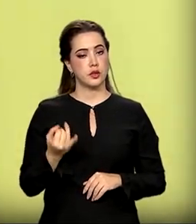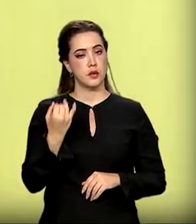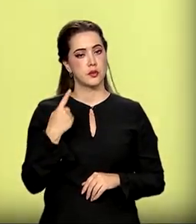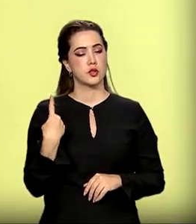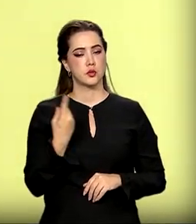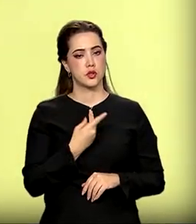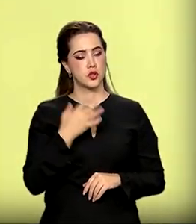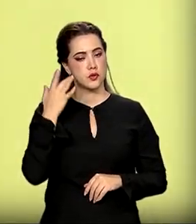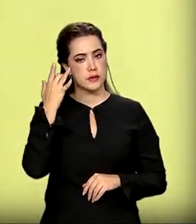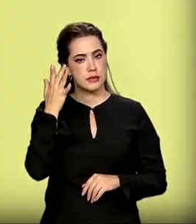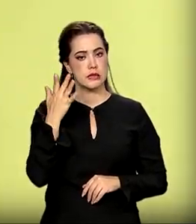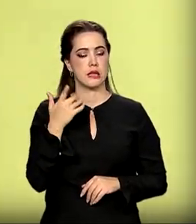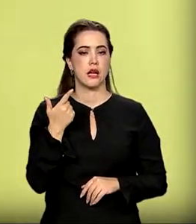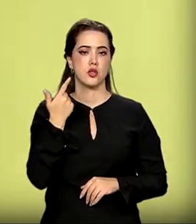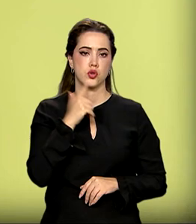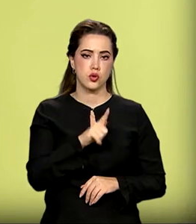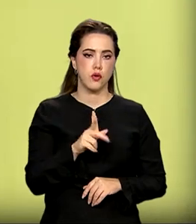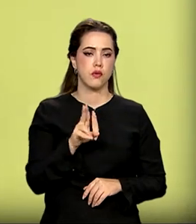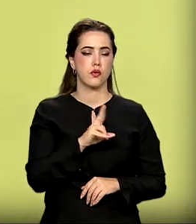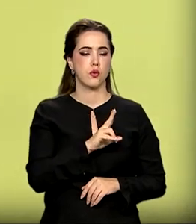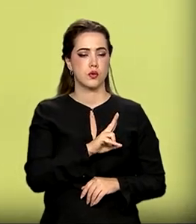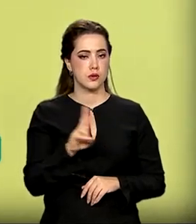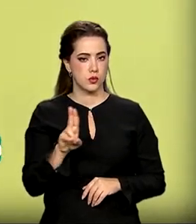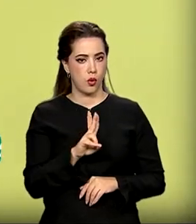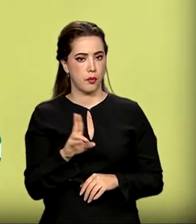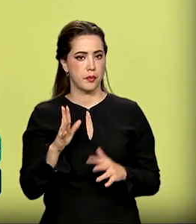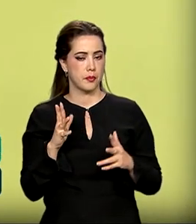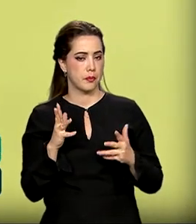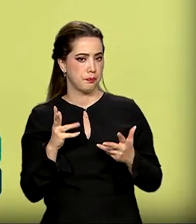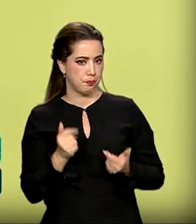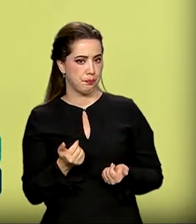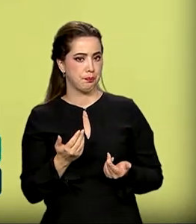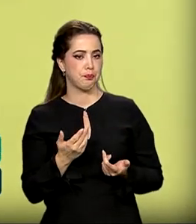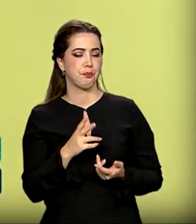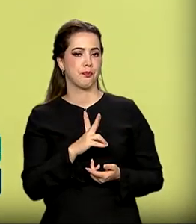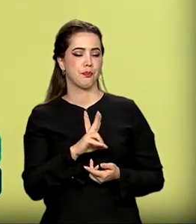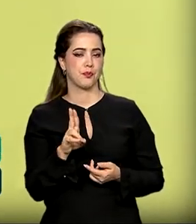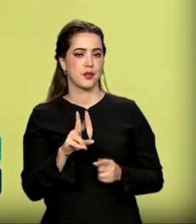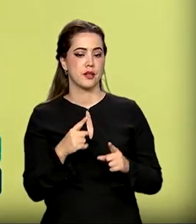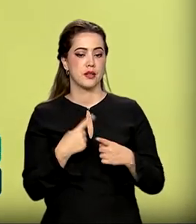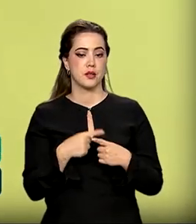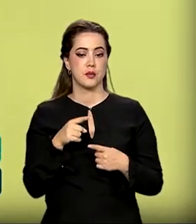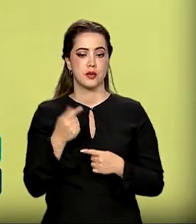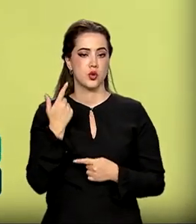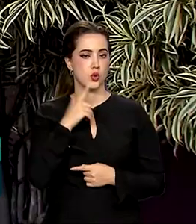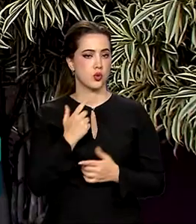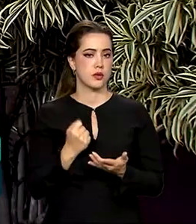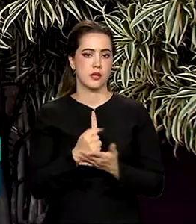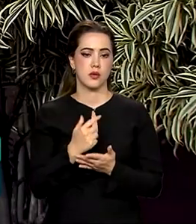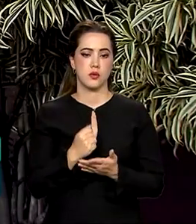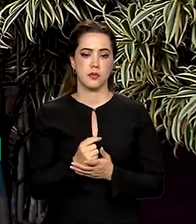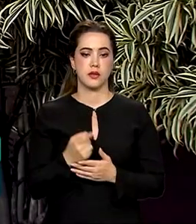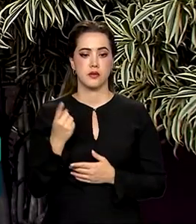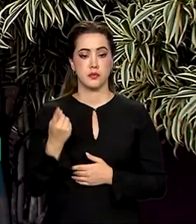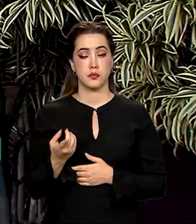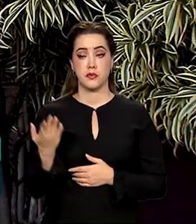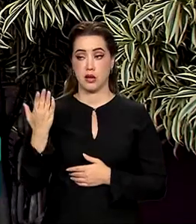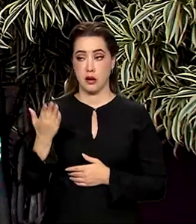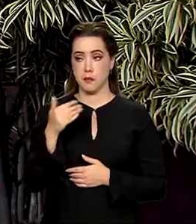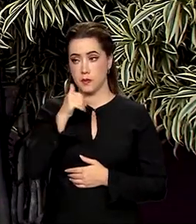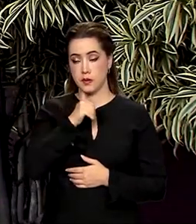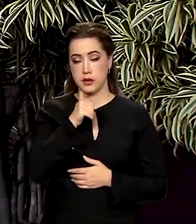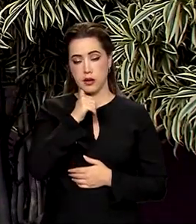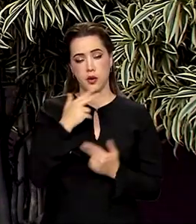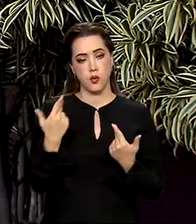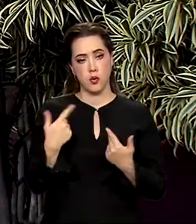limpar e ficar de novo na praça. Nós estamos barrados na praça. A Francisca se encaixa no perfil que atende pessoas com